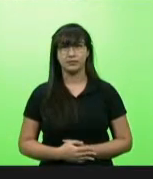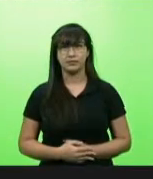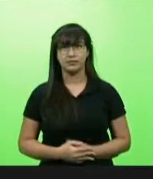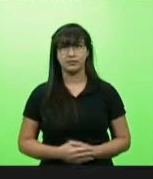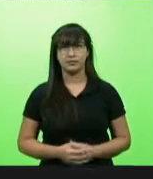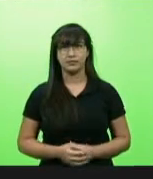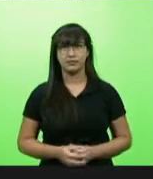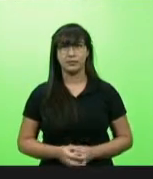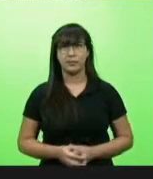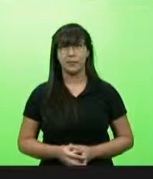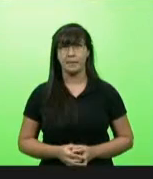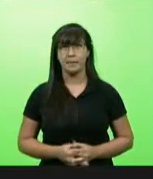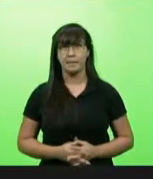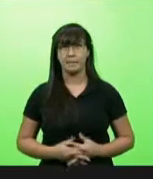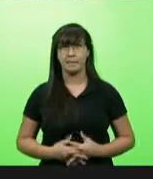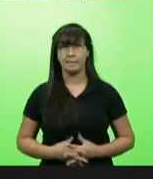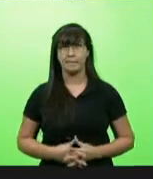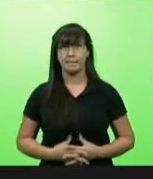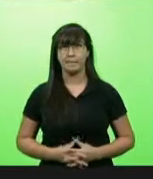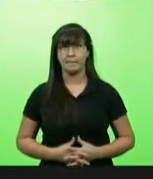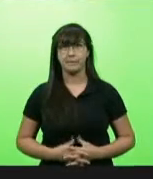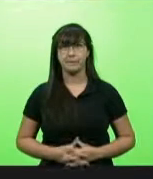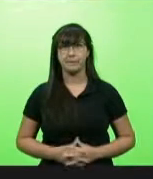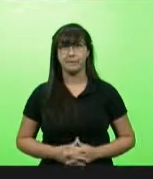Deputado Sérgio Mota, presente.